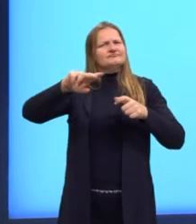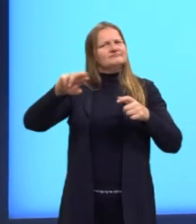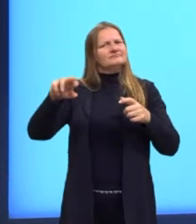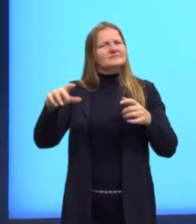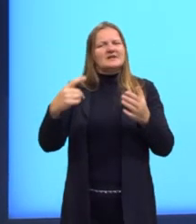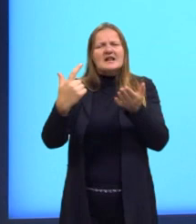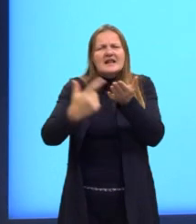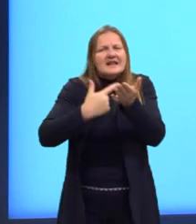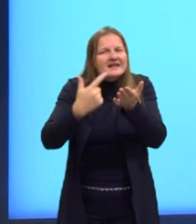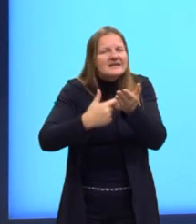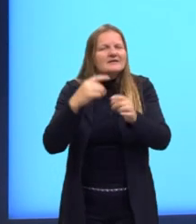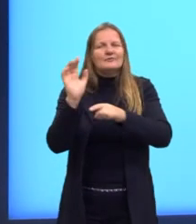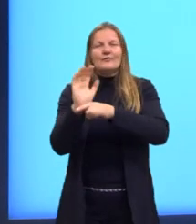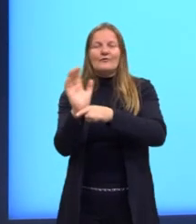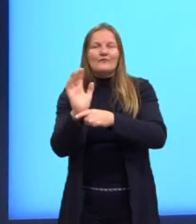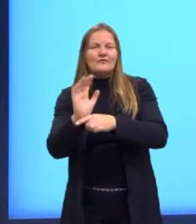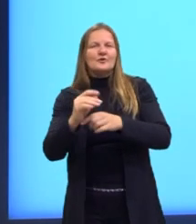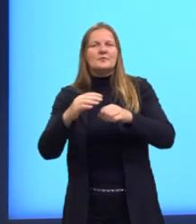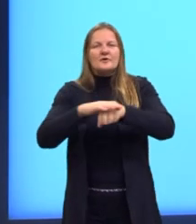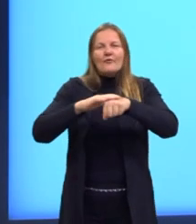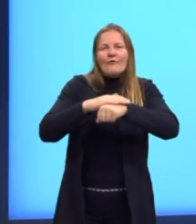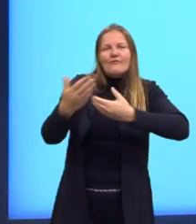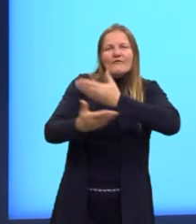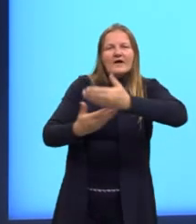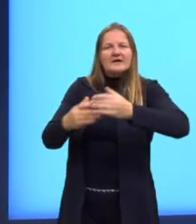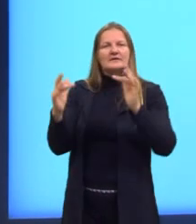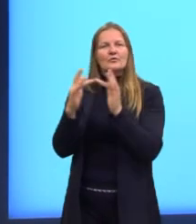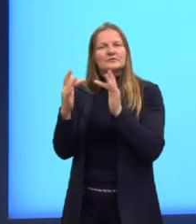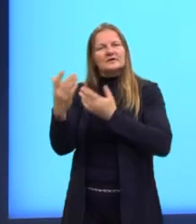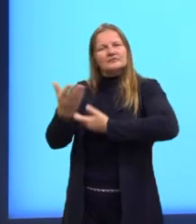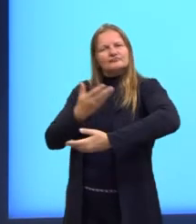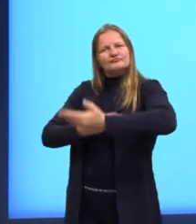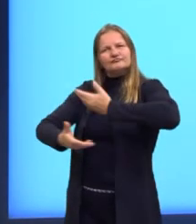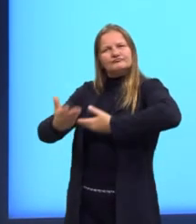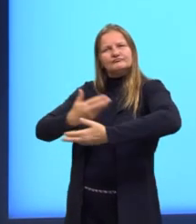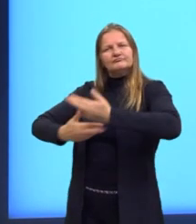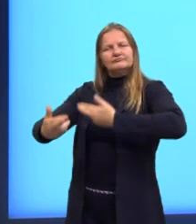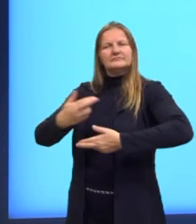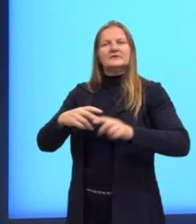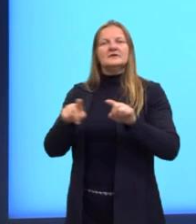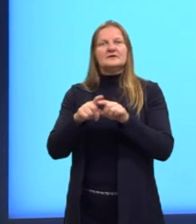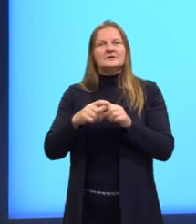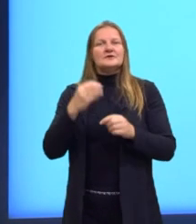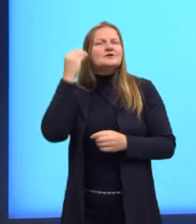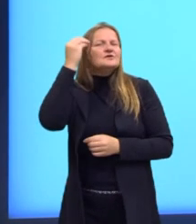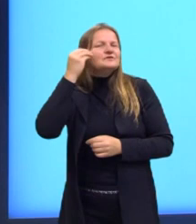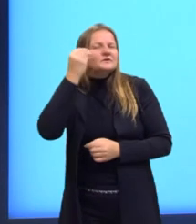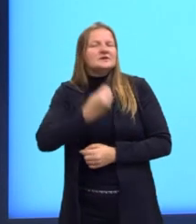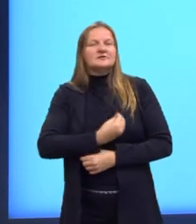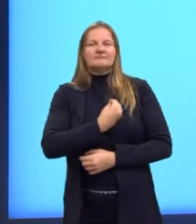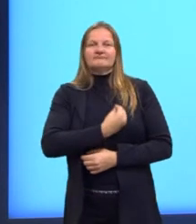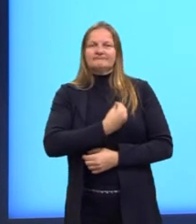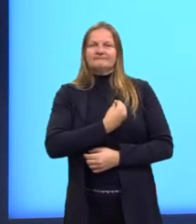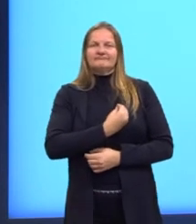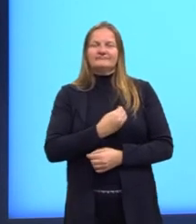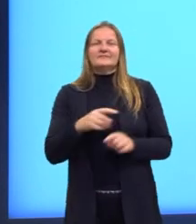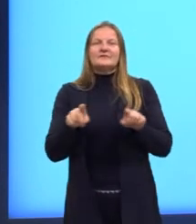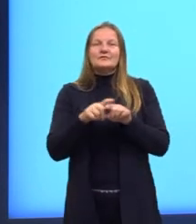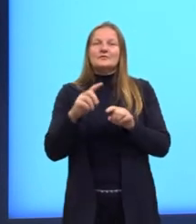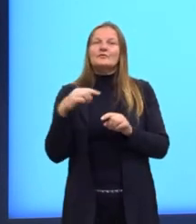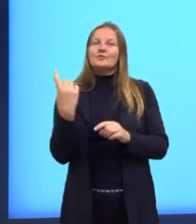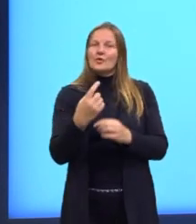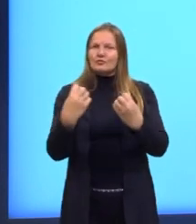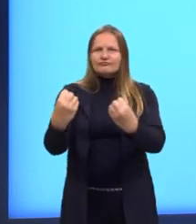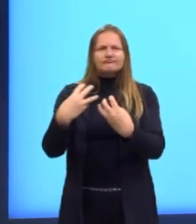Livros, filmes, conversas com outras pessoas. Experiências de vida e da nossa